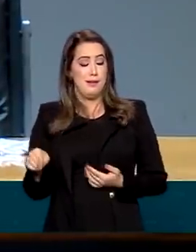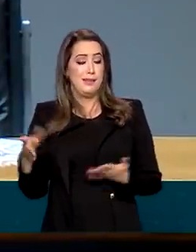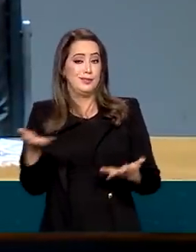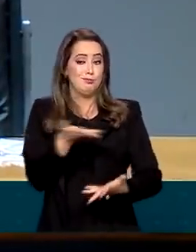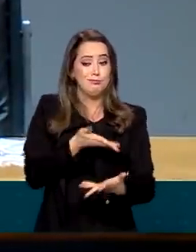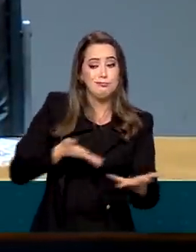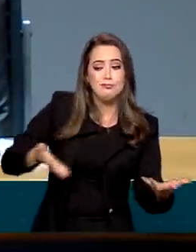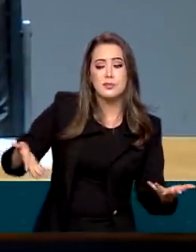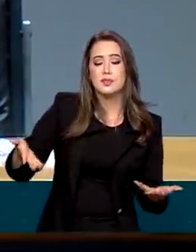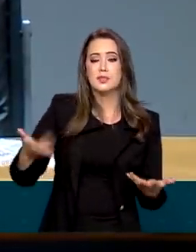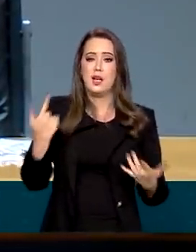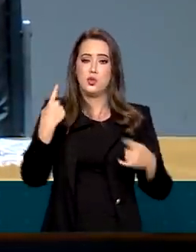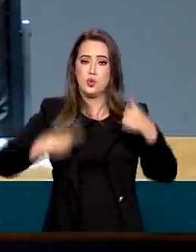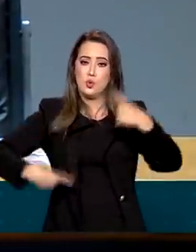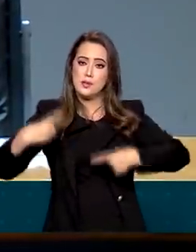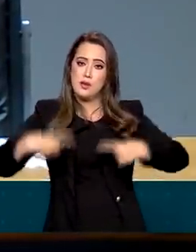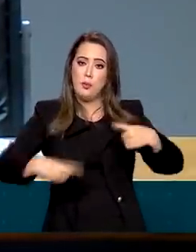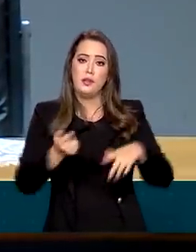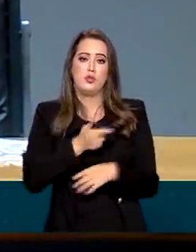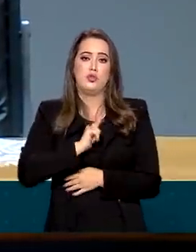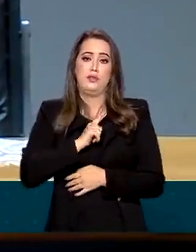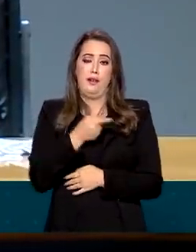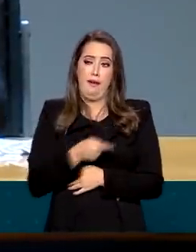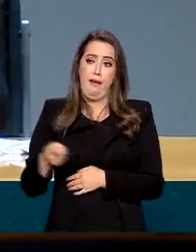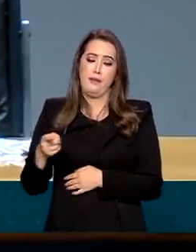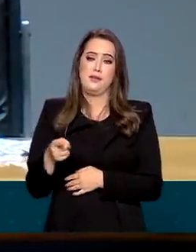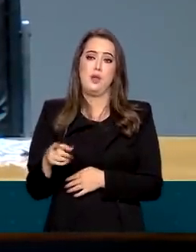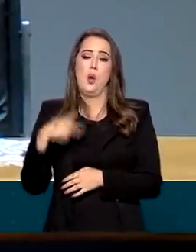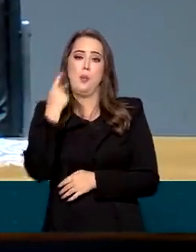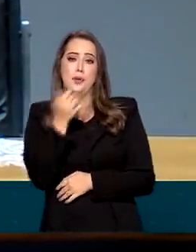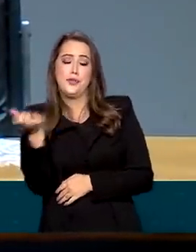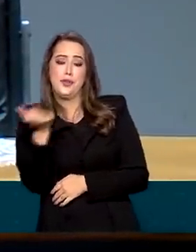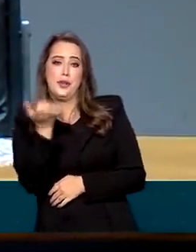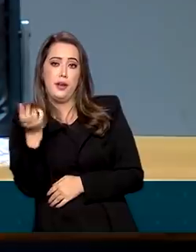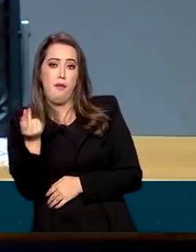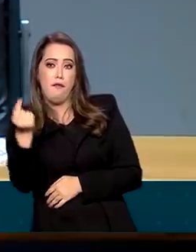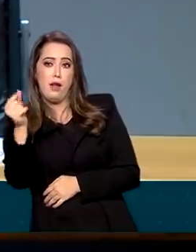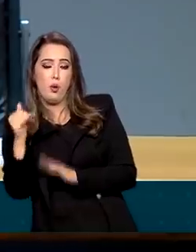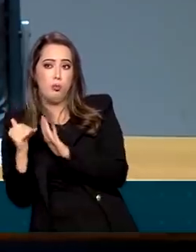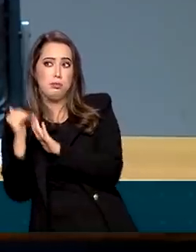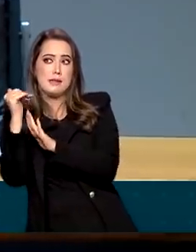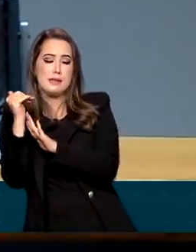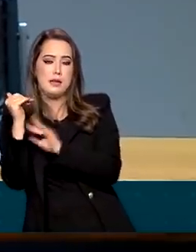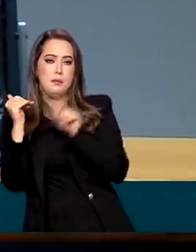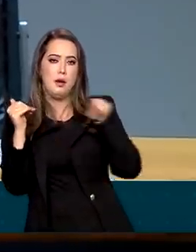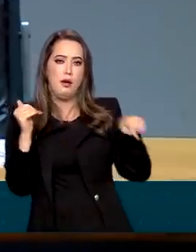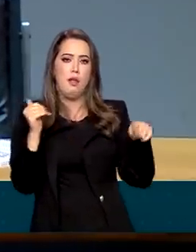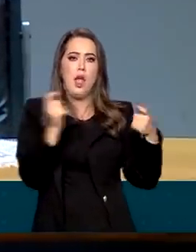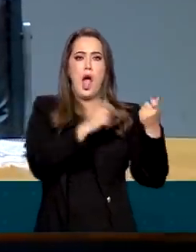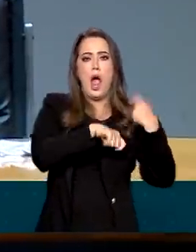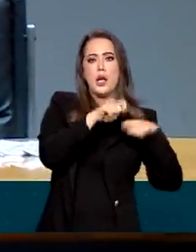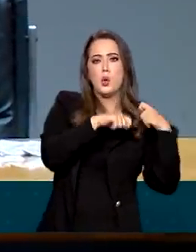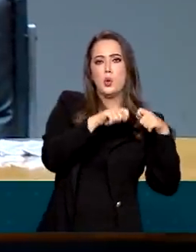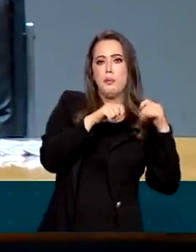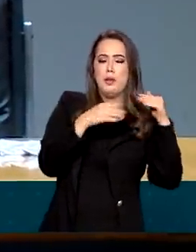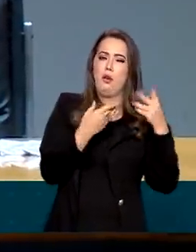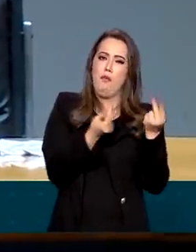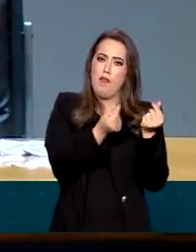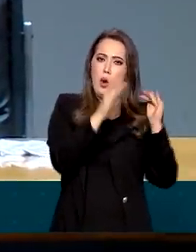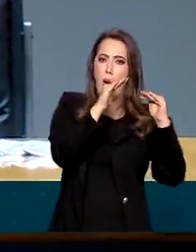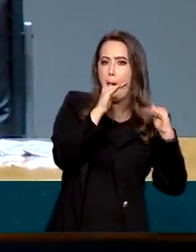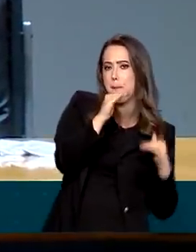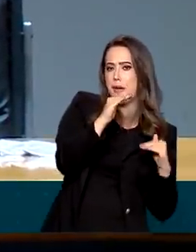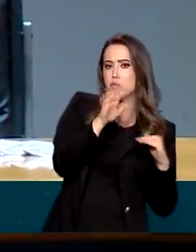era a grande discussão que estava havendo e isso virou por falta de comunicação, colapso de comunicação